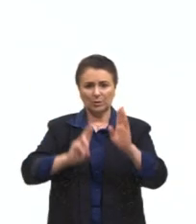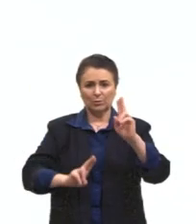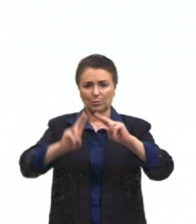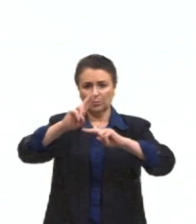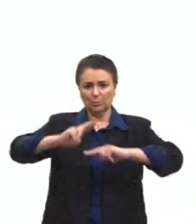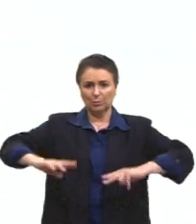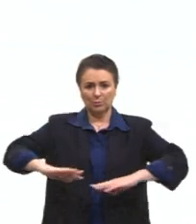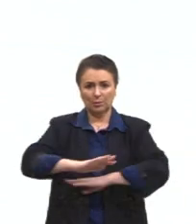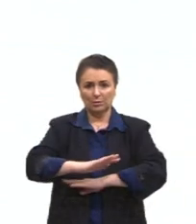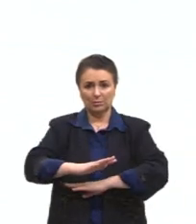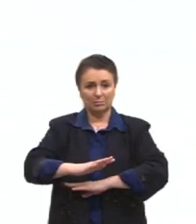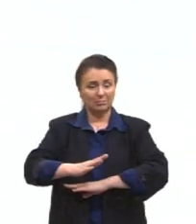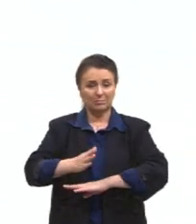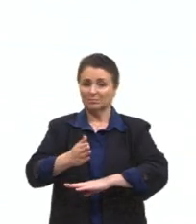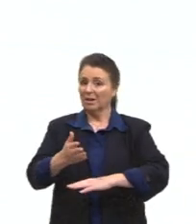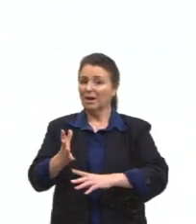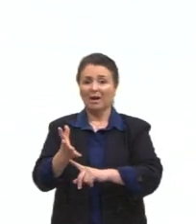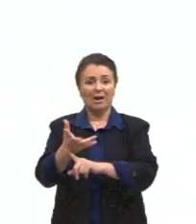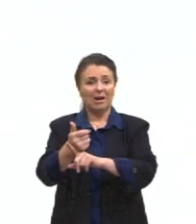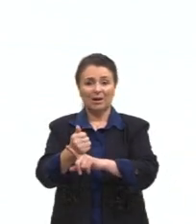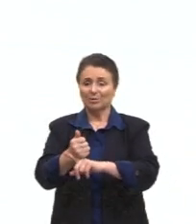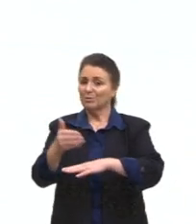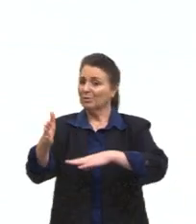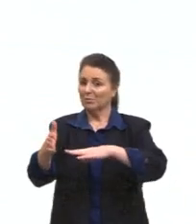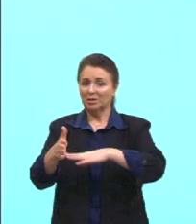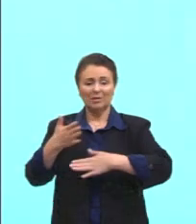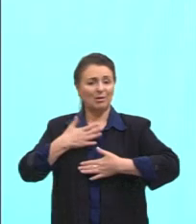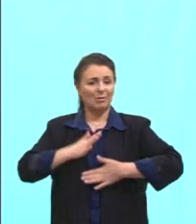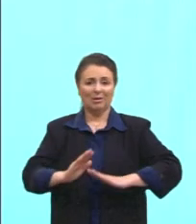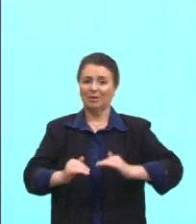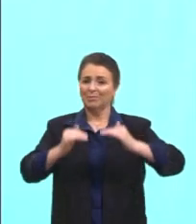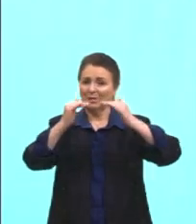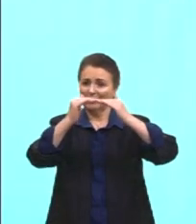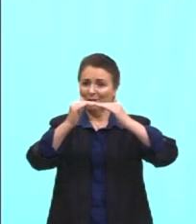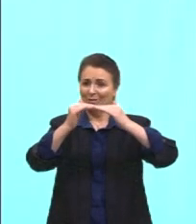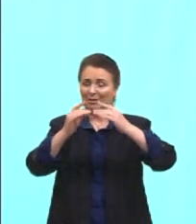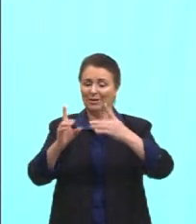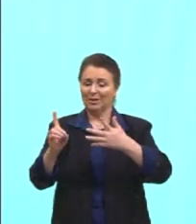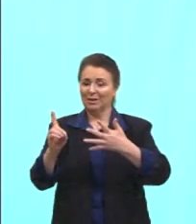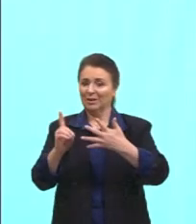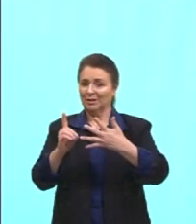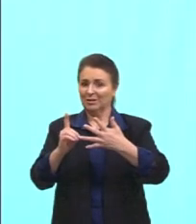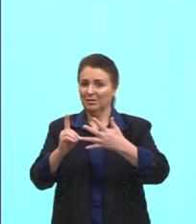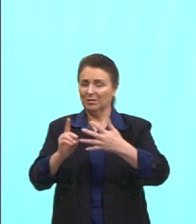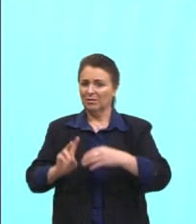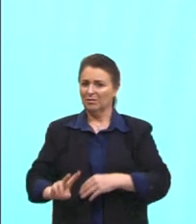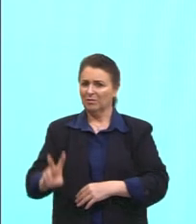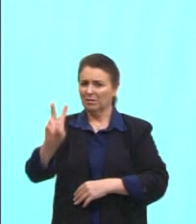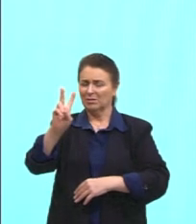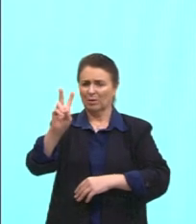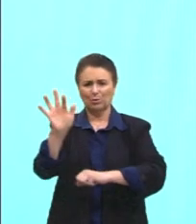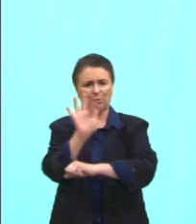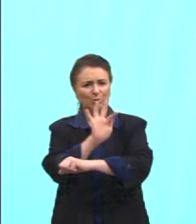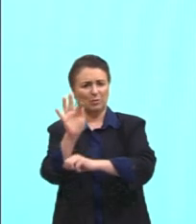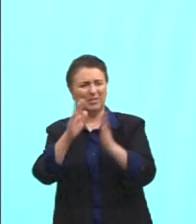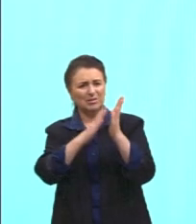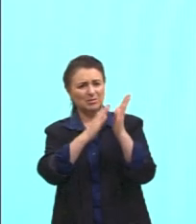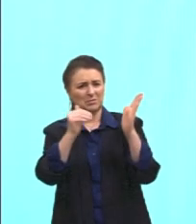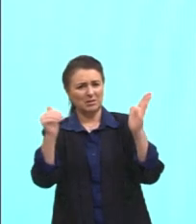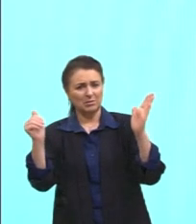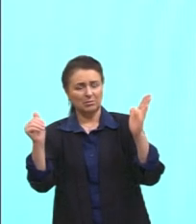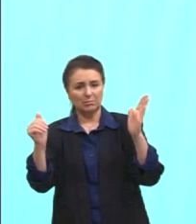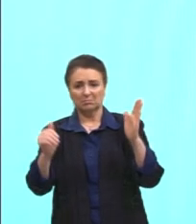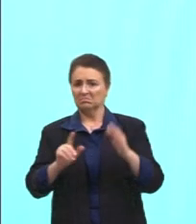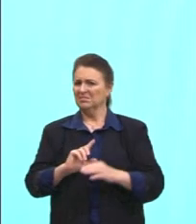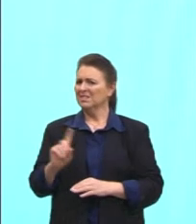contemporânea não quer é padronizar. A D, valorização do formalismo estético? Não, a arte